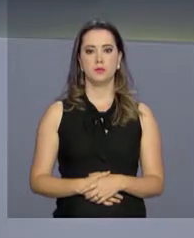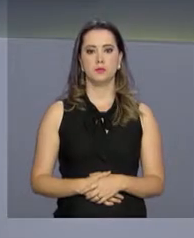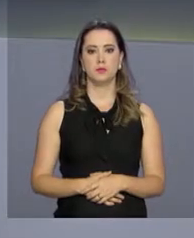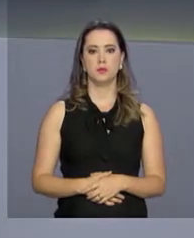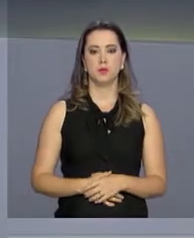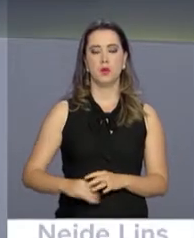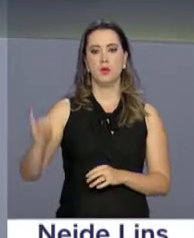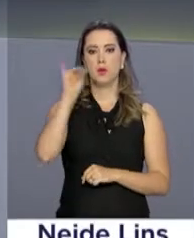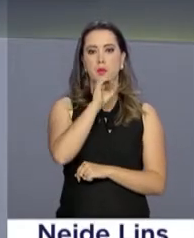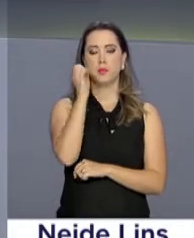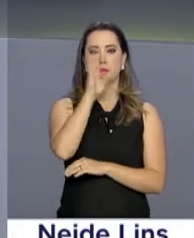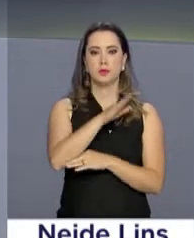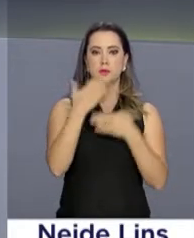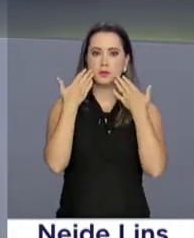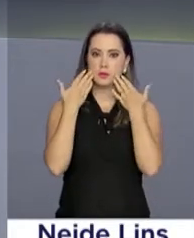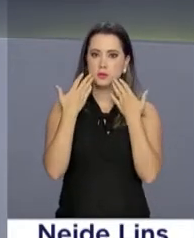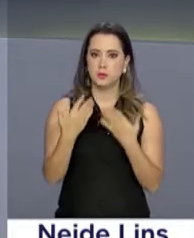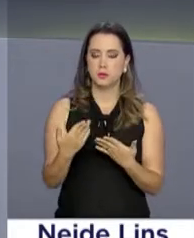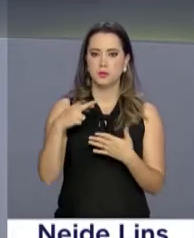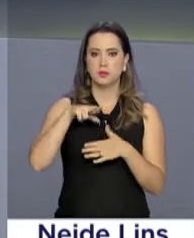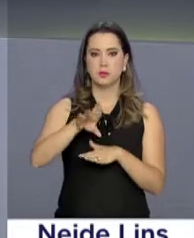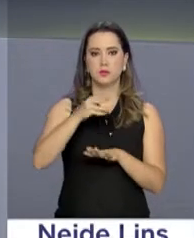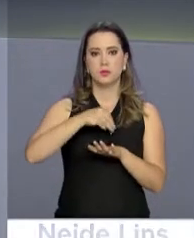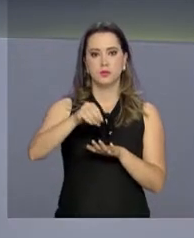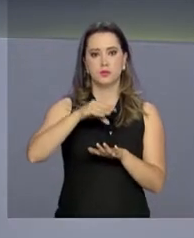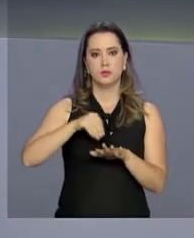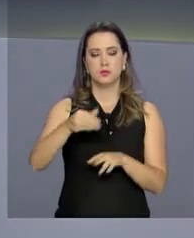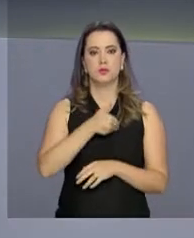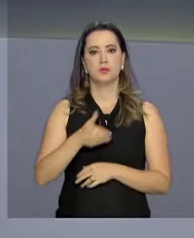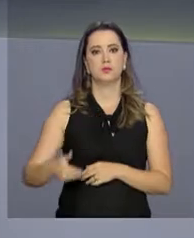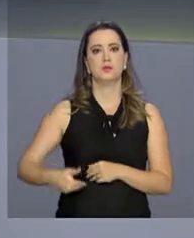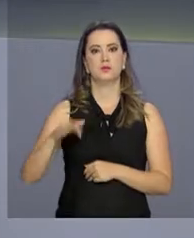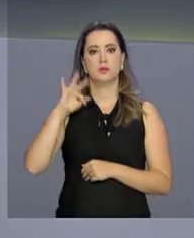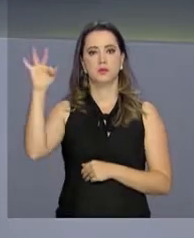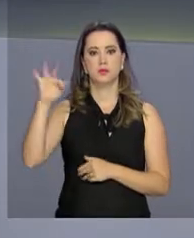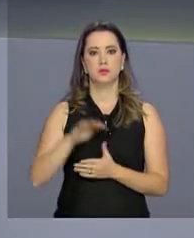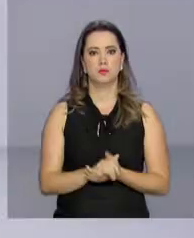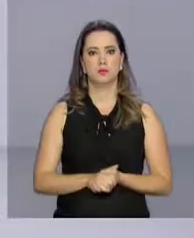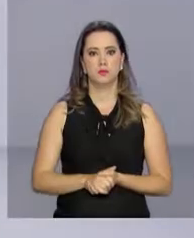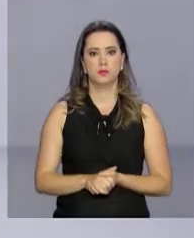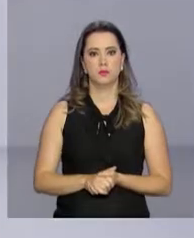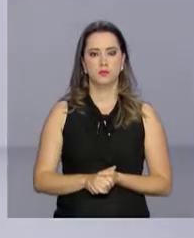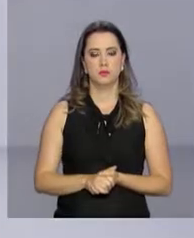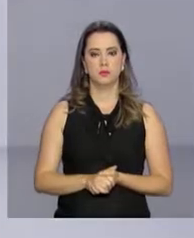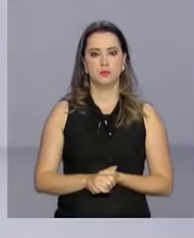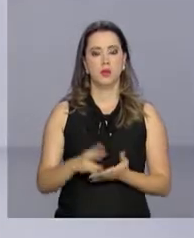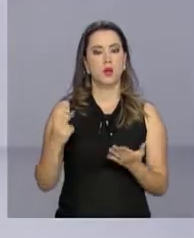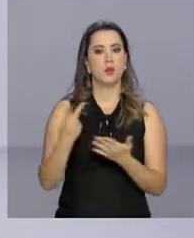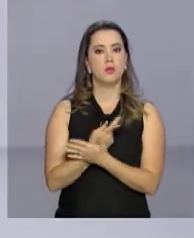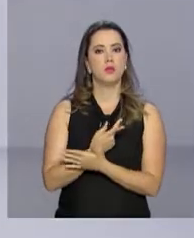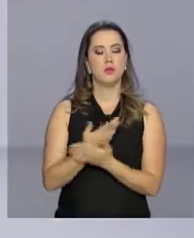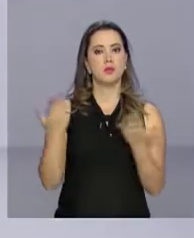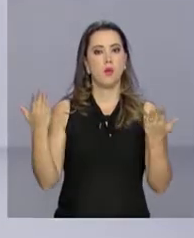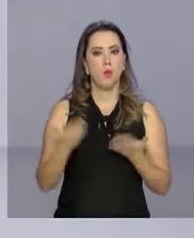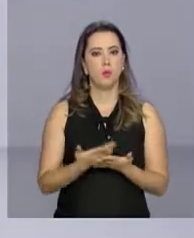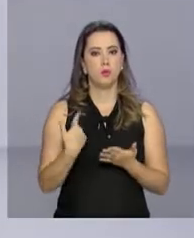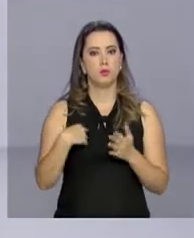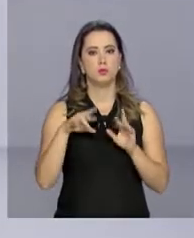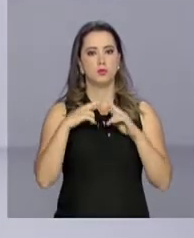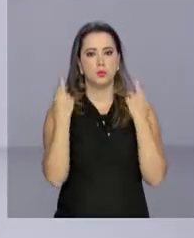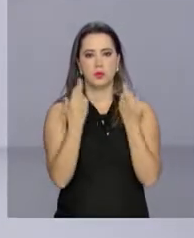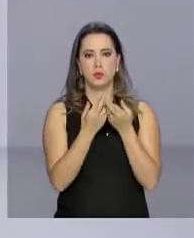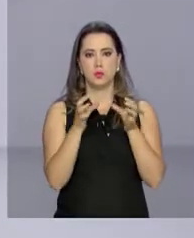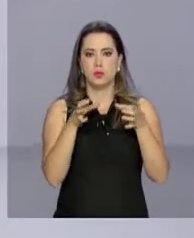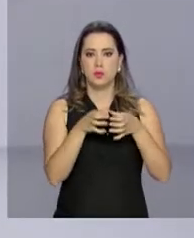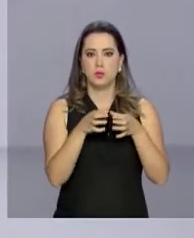Olá, boa tarde no Repórter NBR com as notícias do Governo Federal. Foi realizada hoje uma audiência